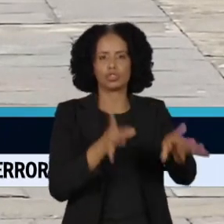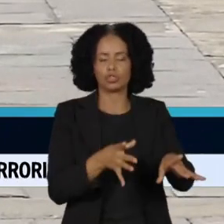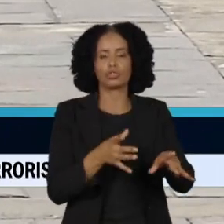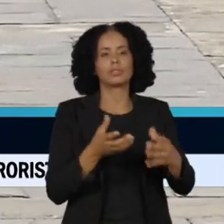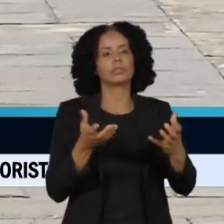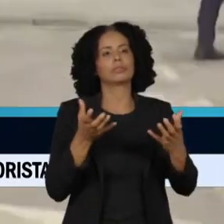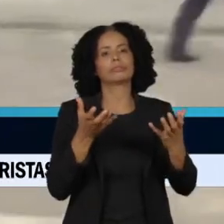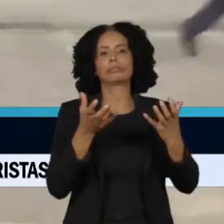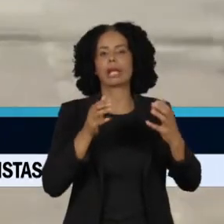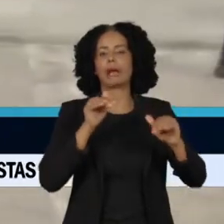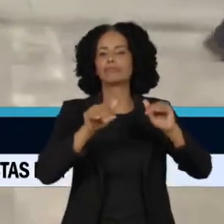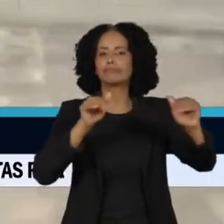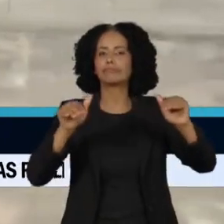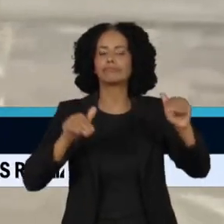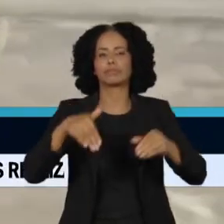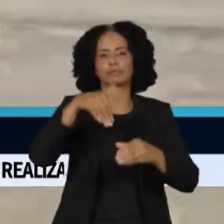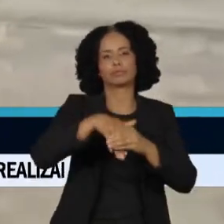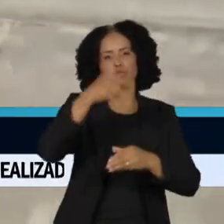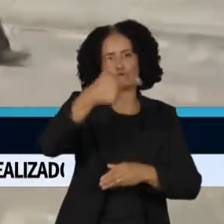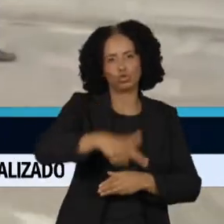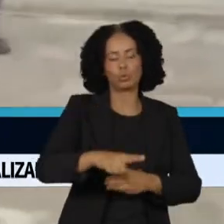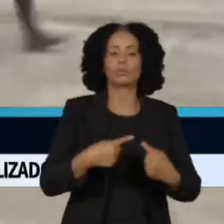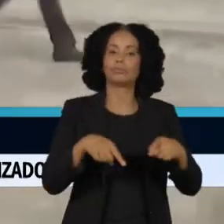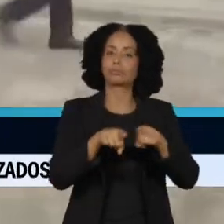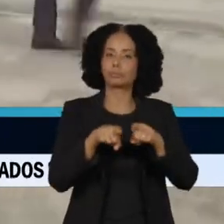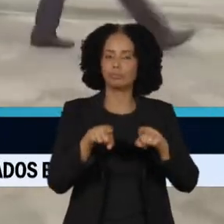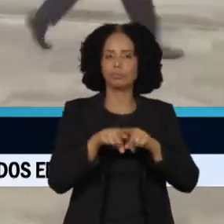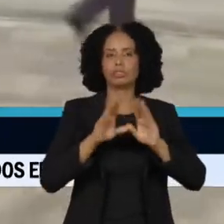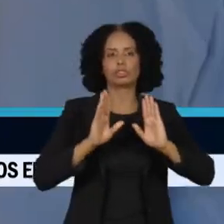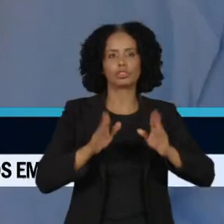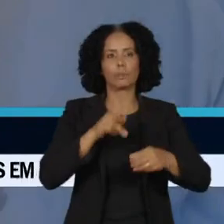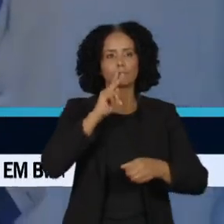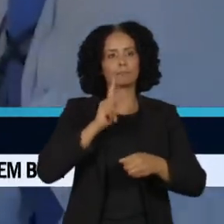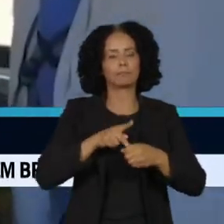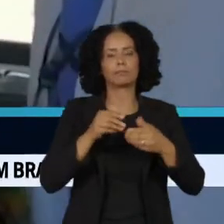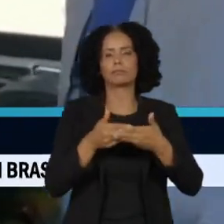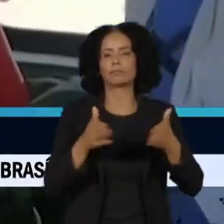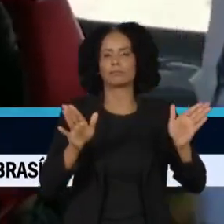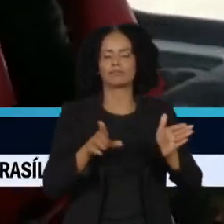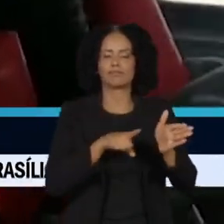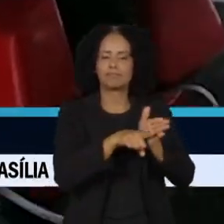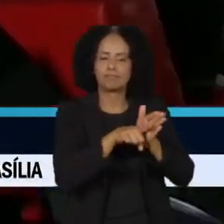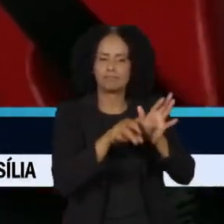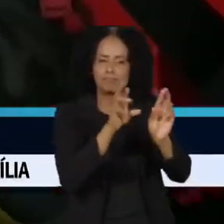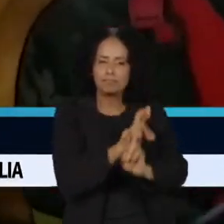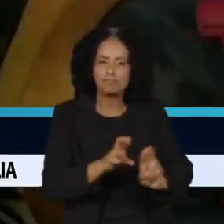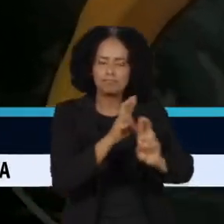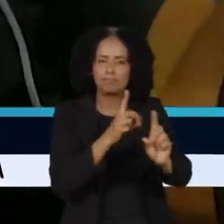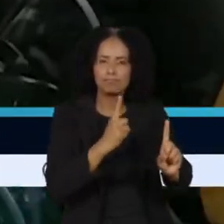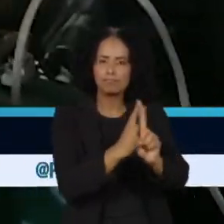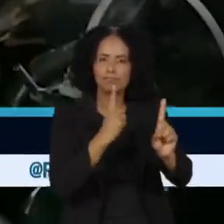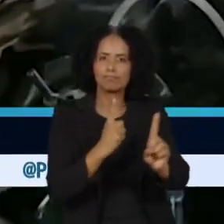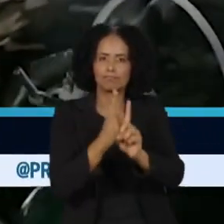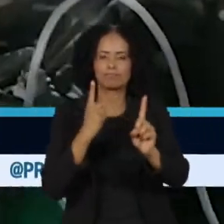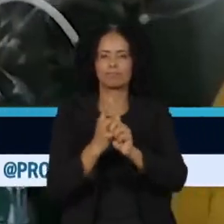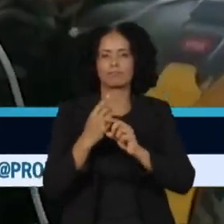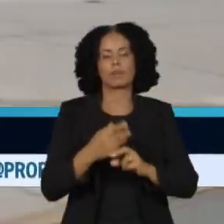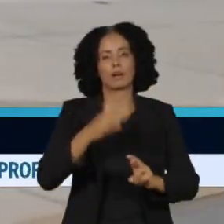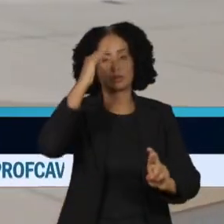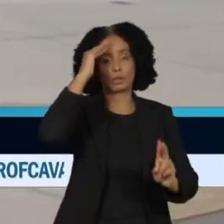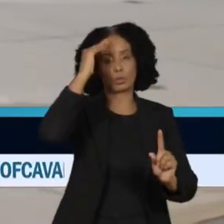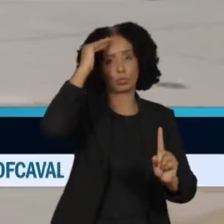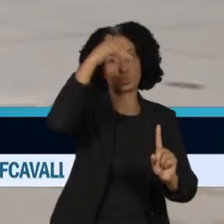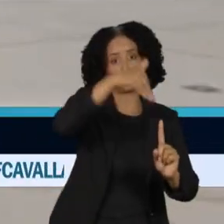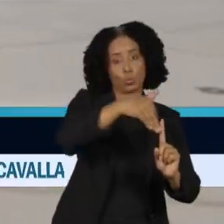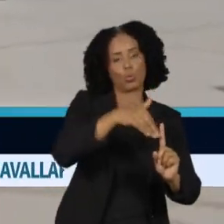convocação de eleições gerais. A promotoria abriu investigações para apurar as responsabilidades pelas mortes de ontem.